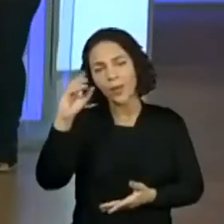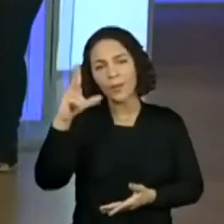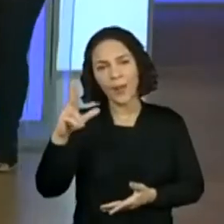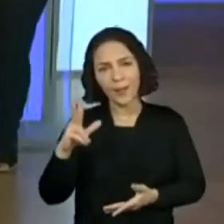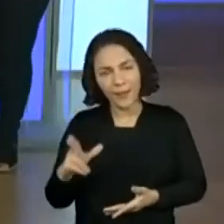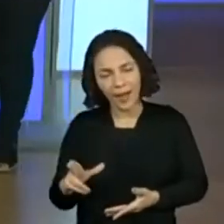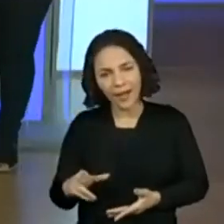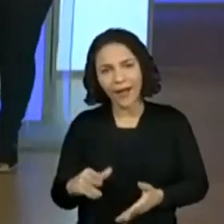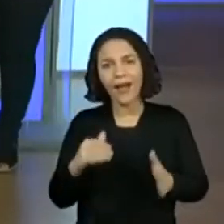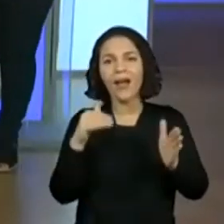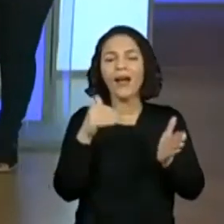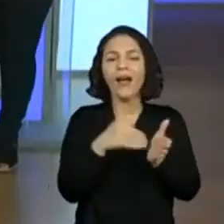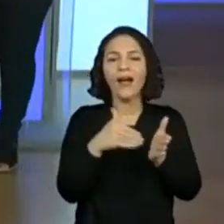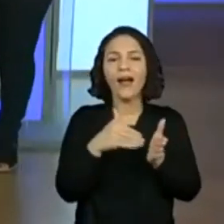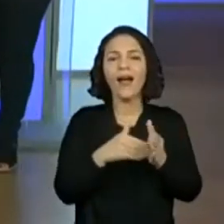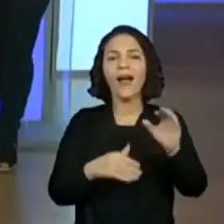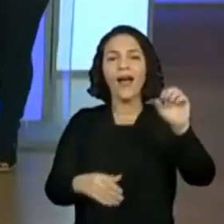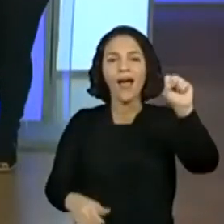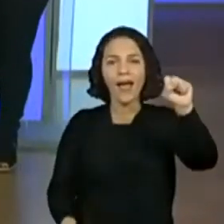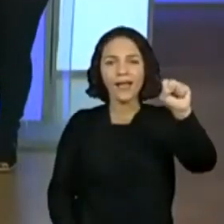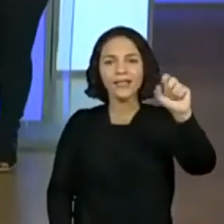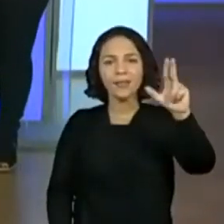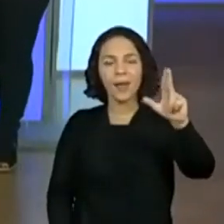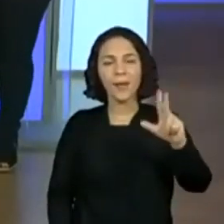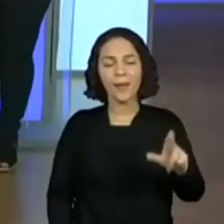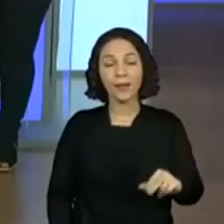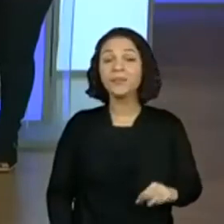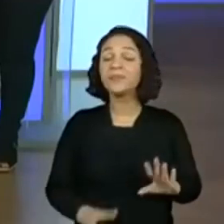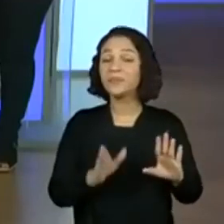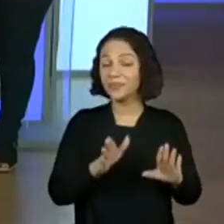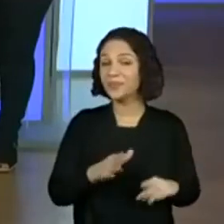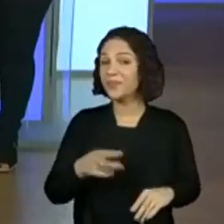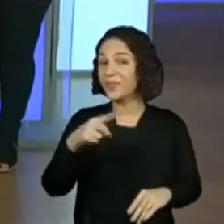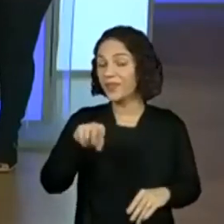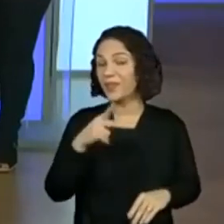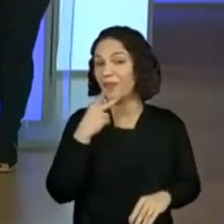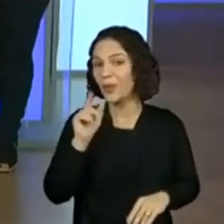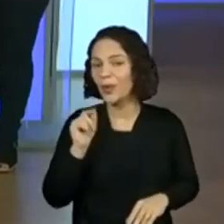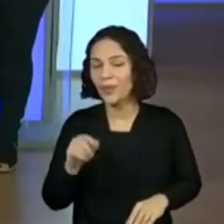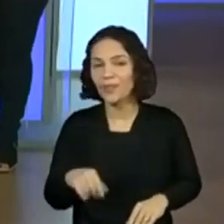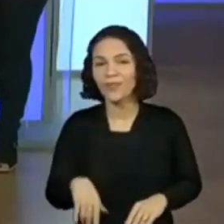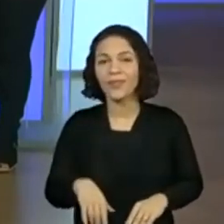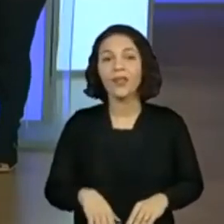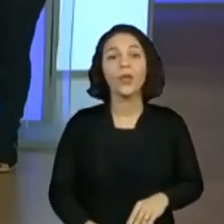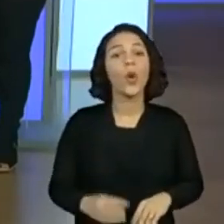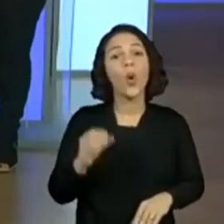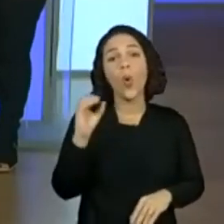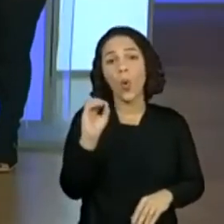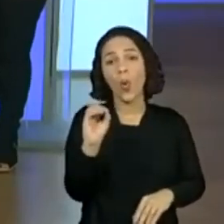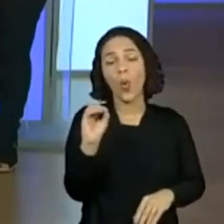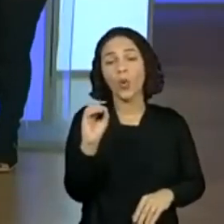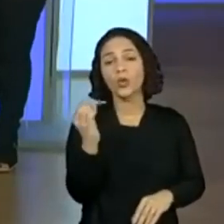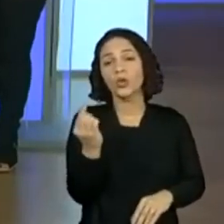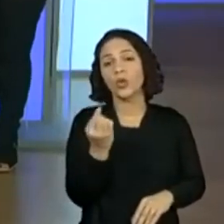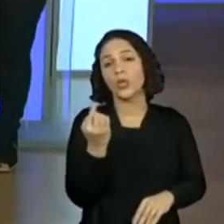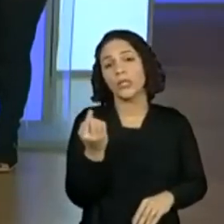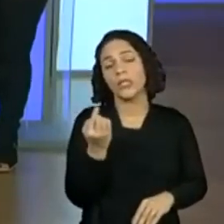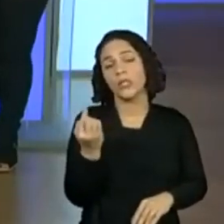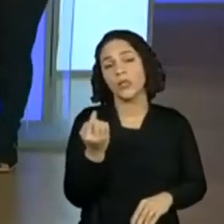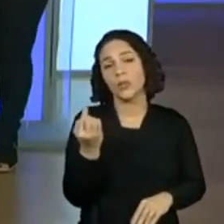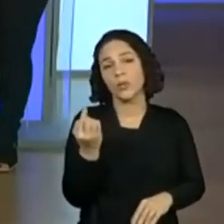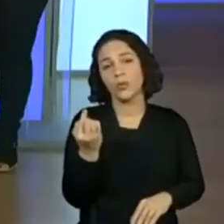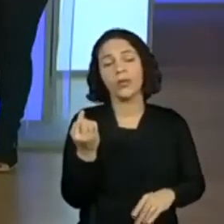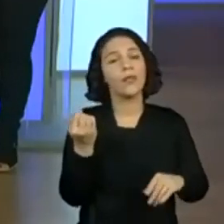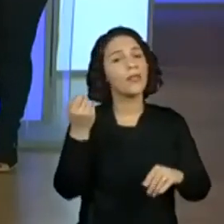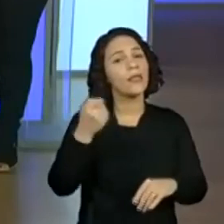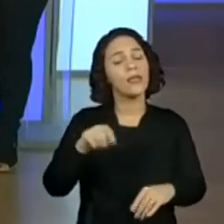Ah, olha que turminha esperta. Estão falando que o O está sozinho, ele não precisa